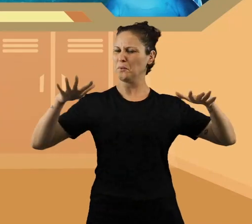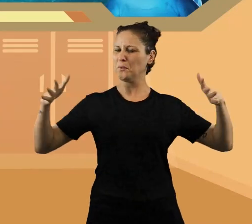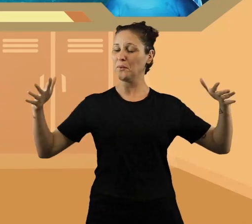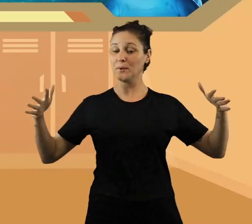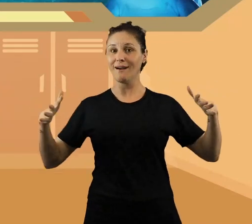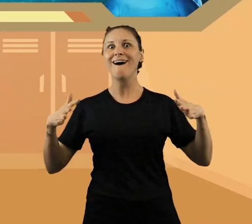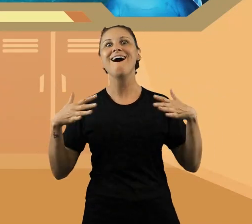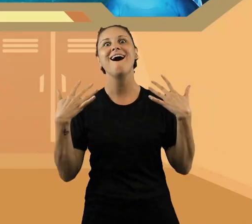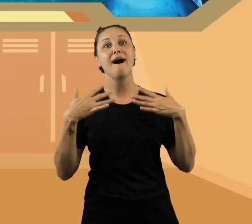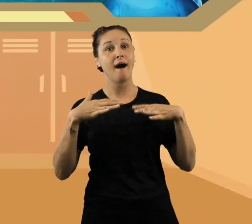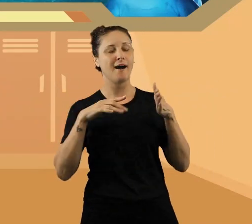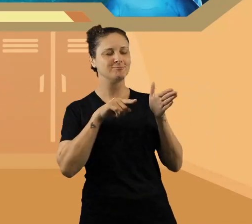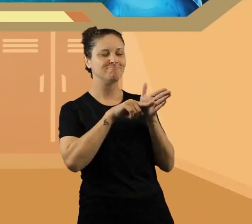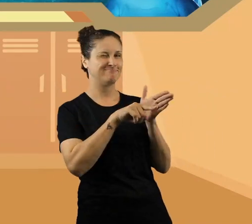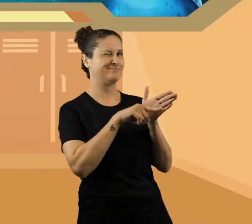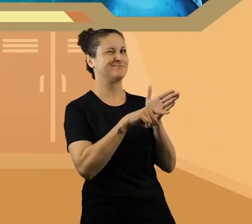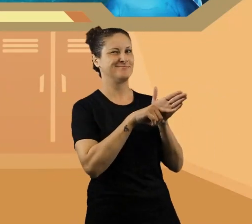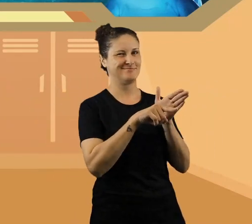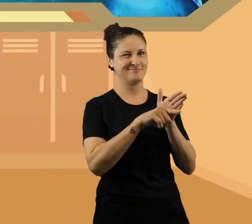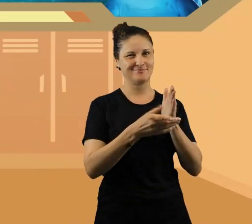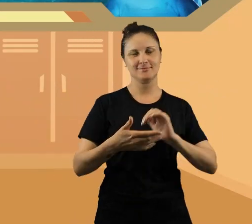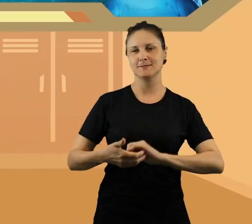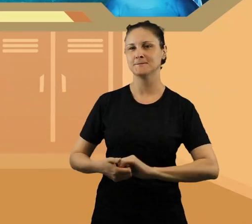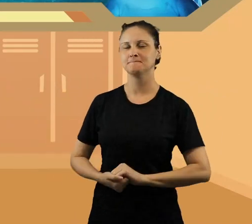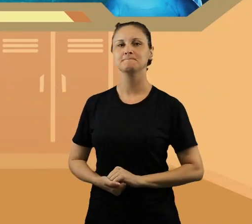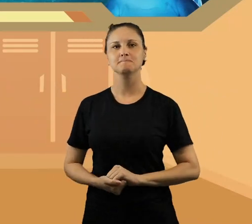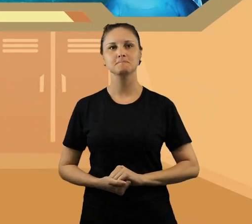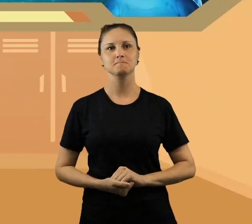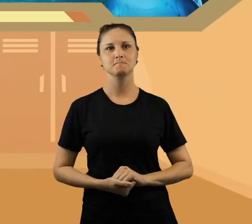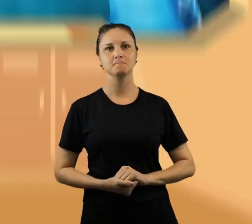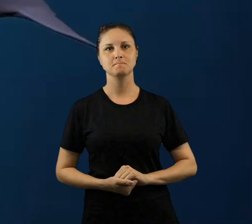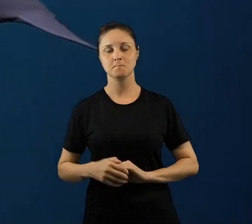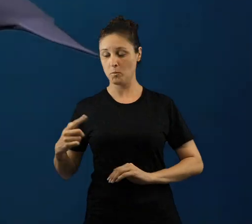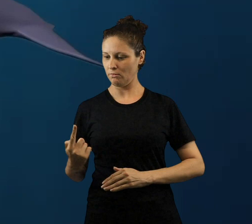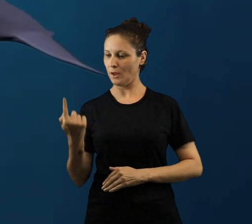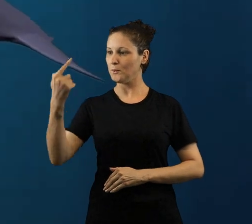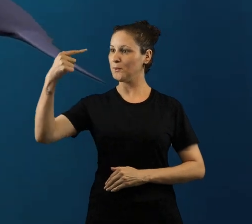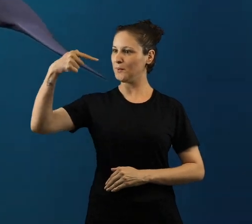e pelo mar. E sobre eles, eu comecei a investigar.